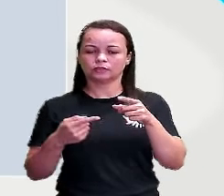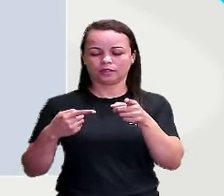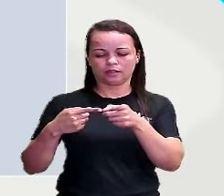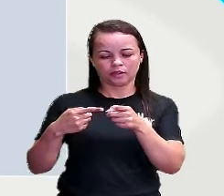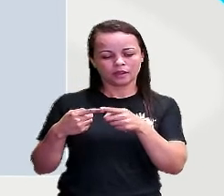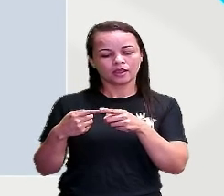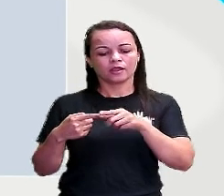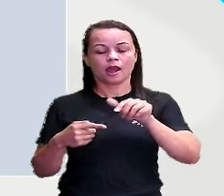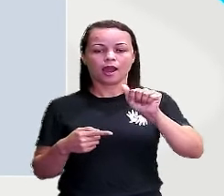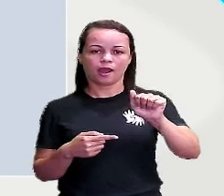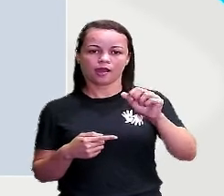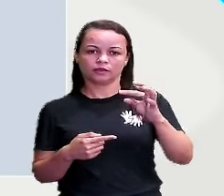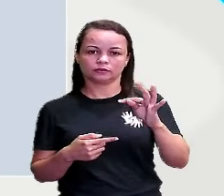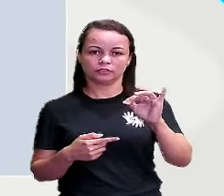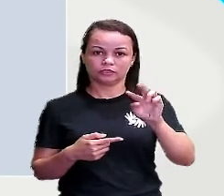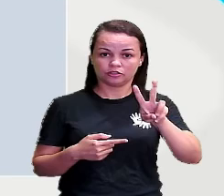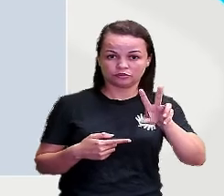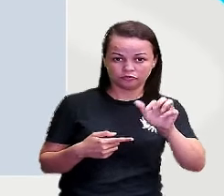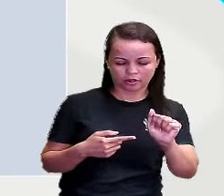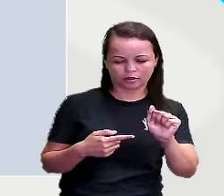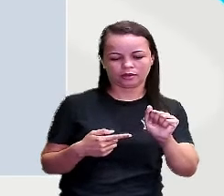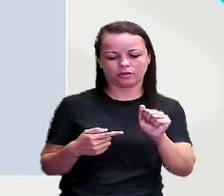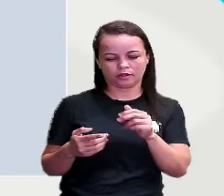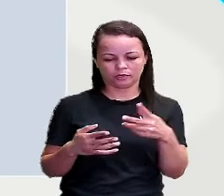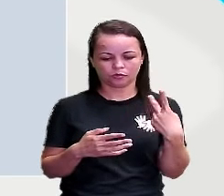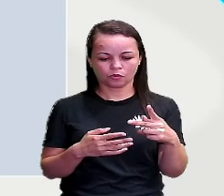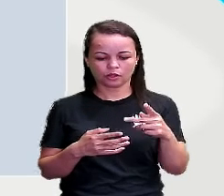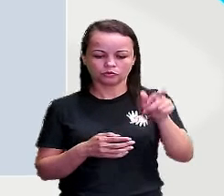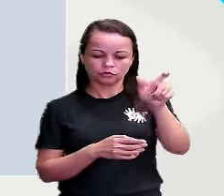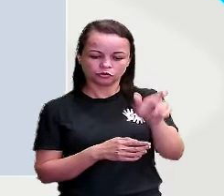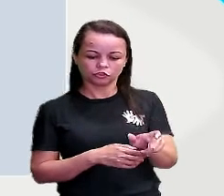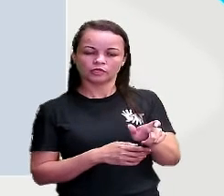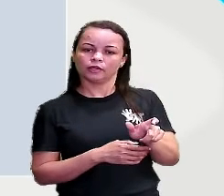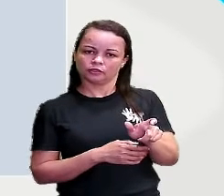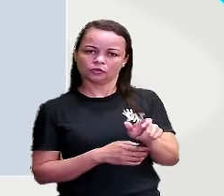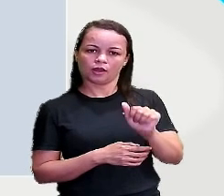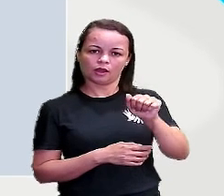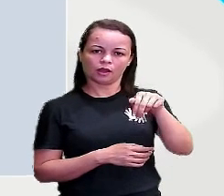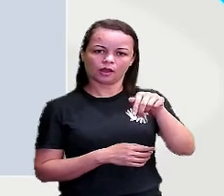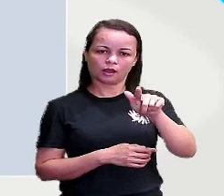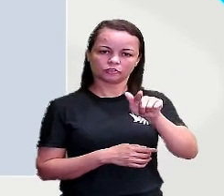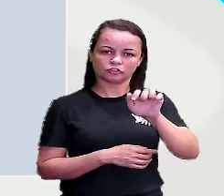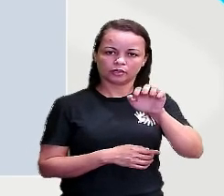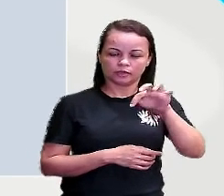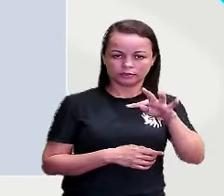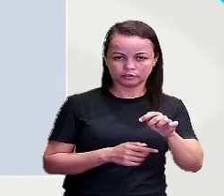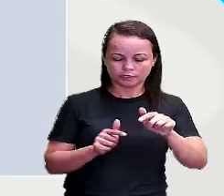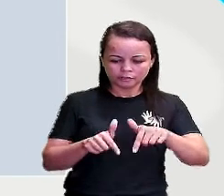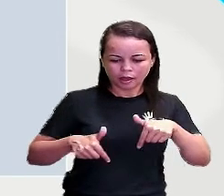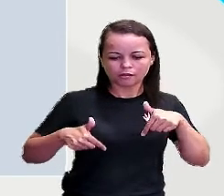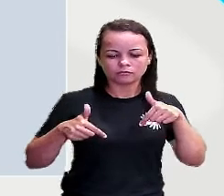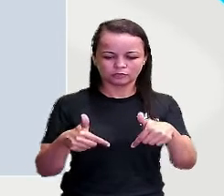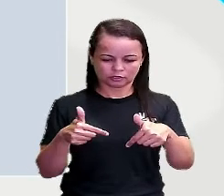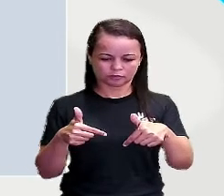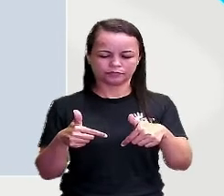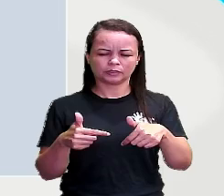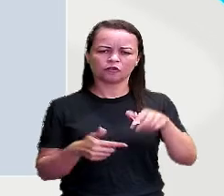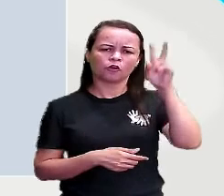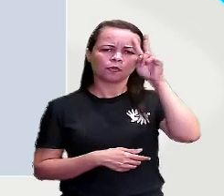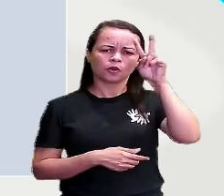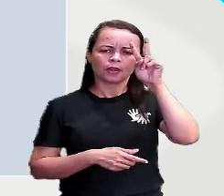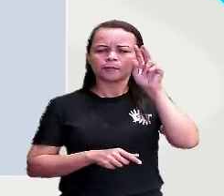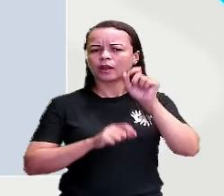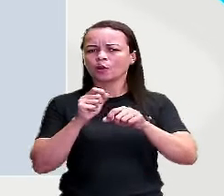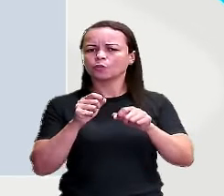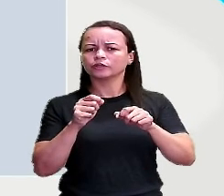reflexiva. A voz ativa é quando o sujeito é agente. Ou seja, ele executa a ação. Então vamos relembrar aqui o que